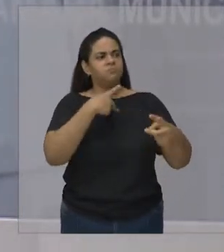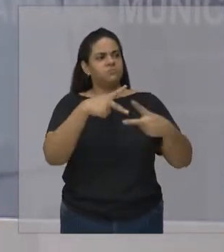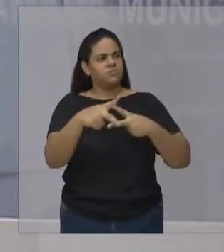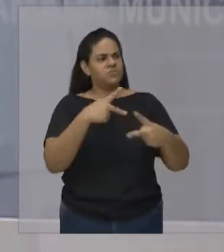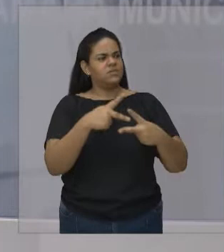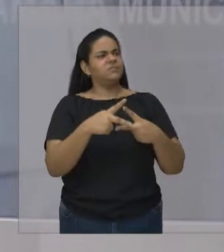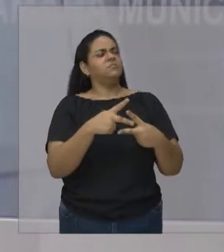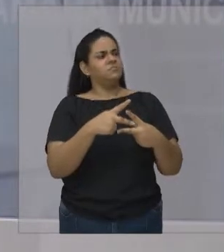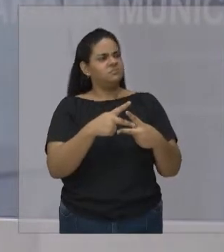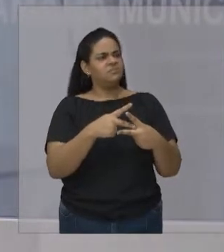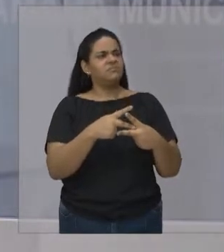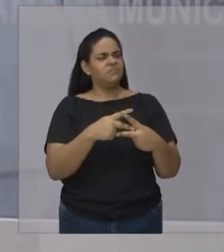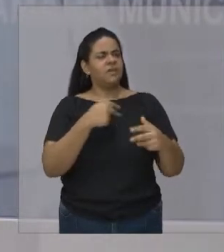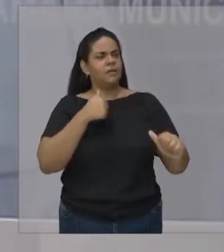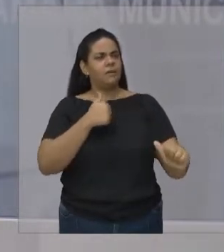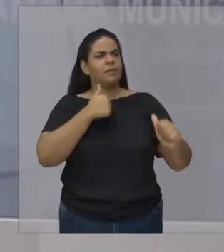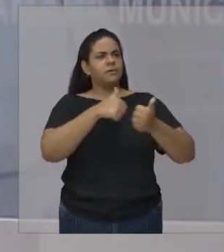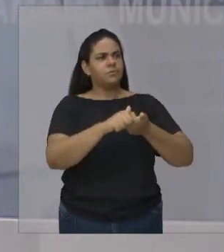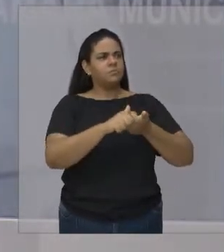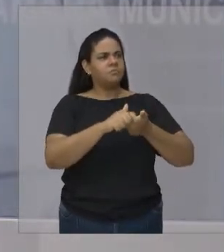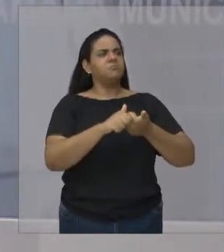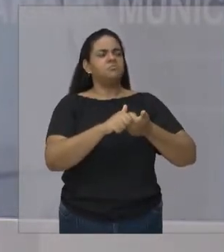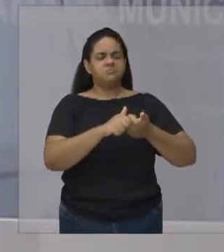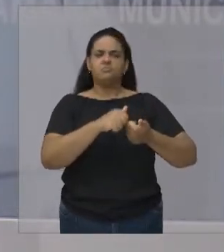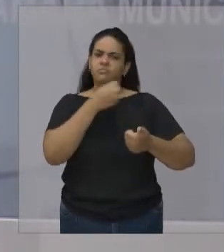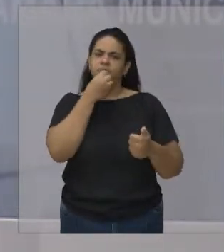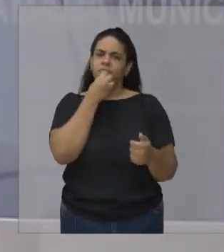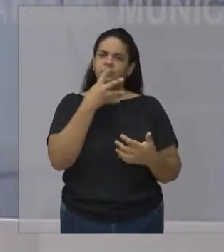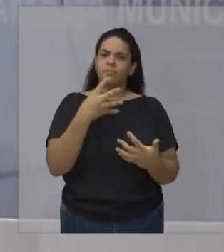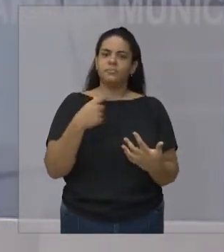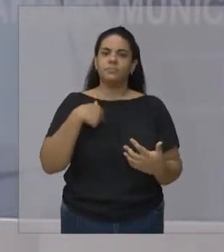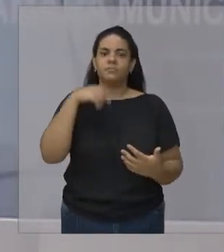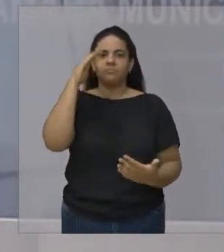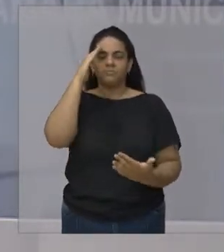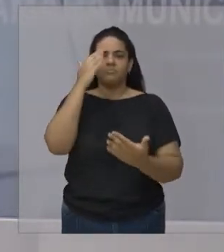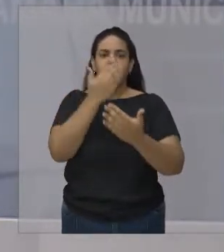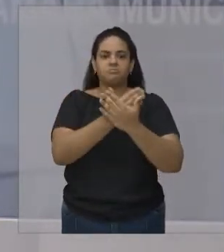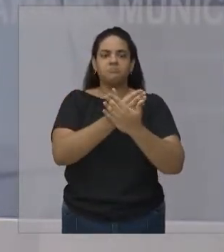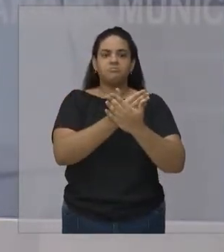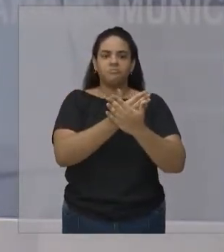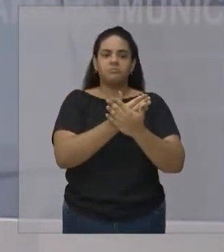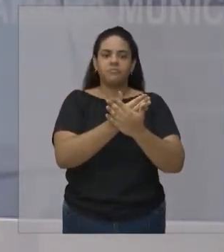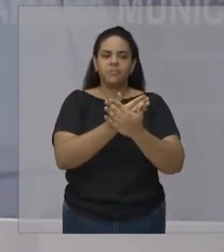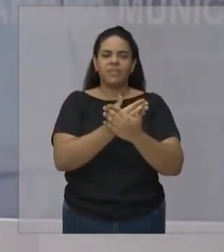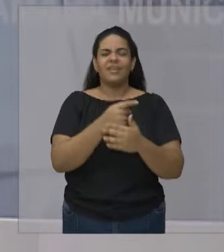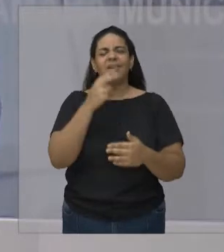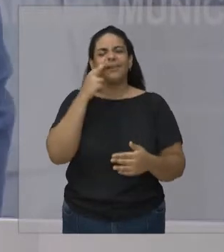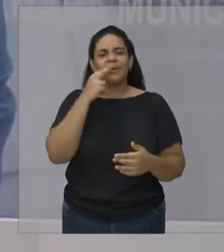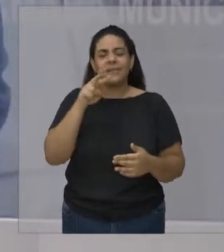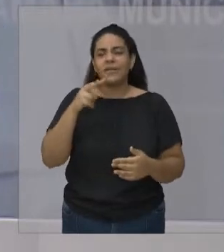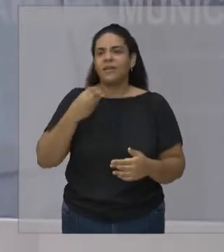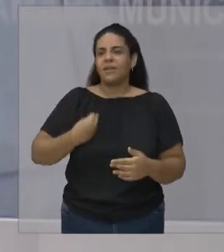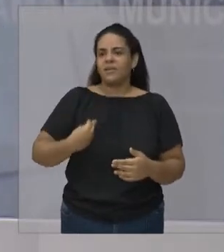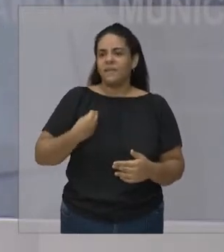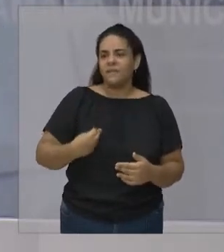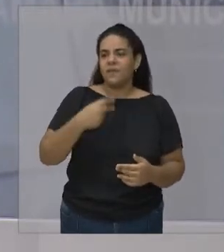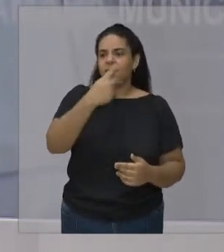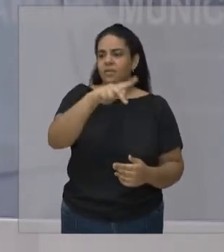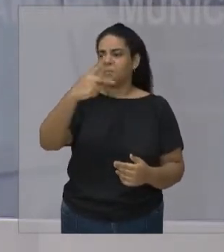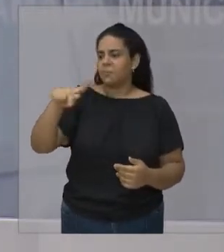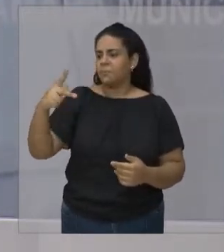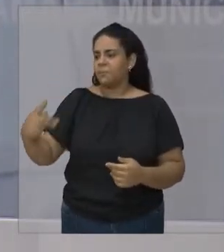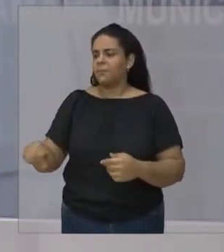esporte Saindo do esporte Então é algo que a gente acredita É algo que eu vejo que transforma vidas E poder